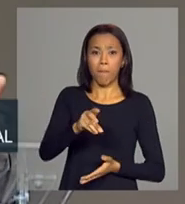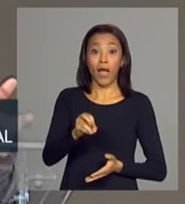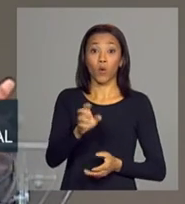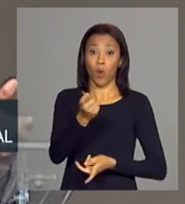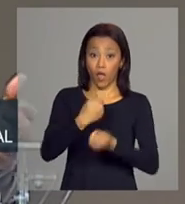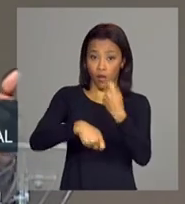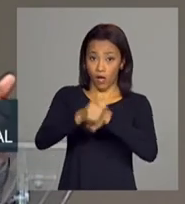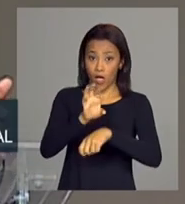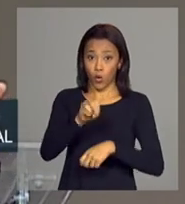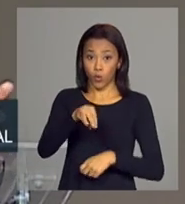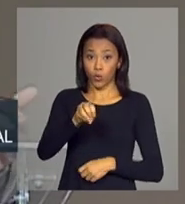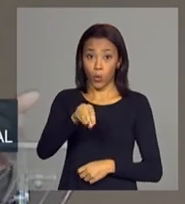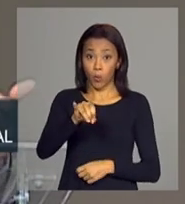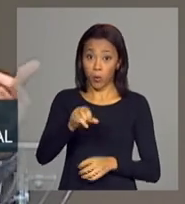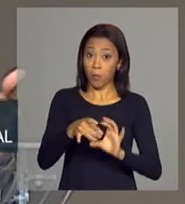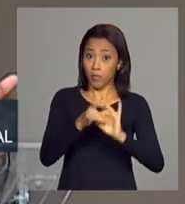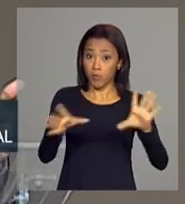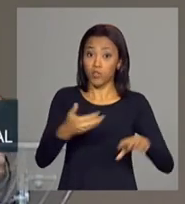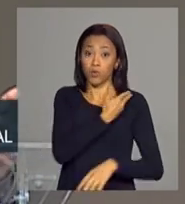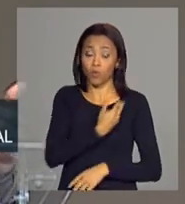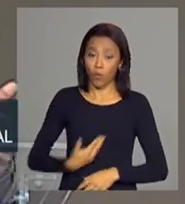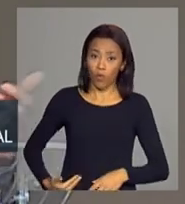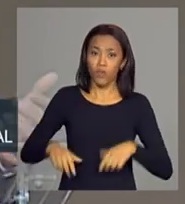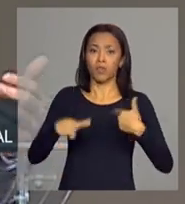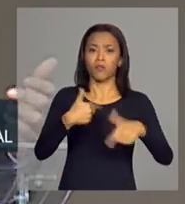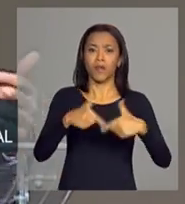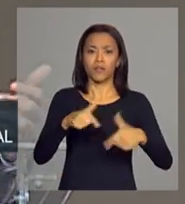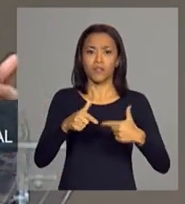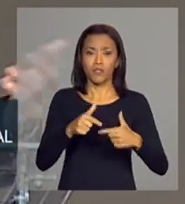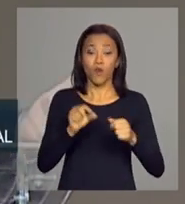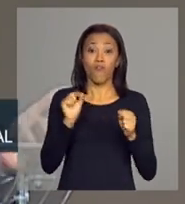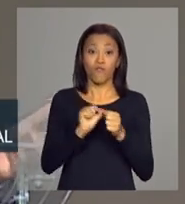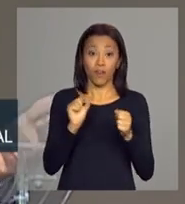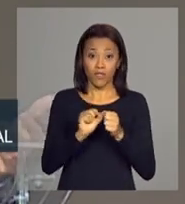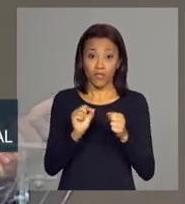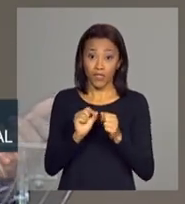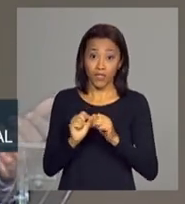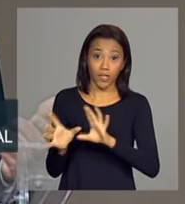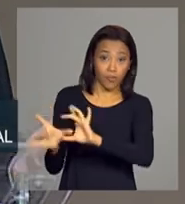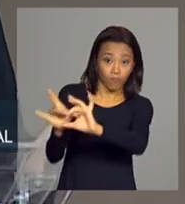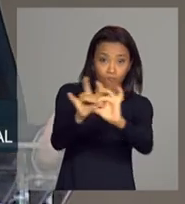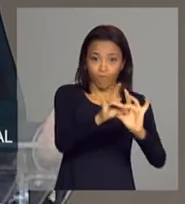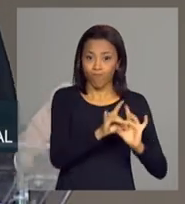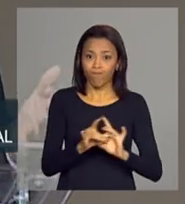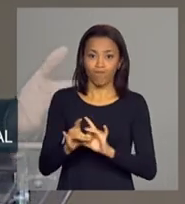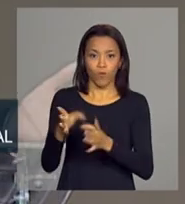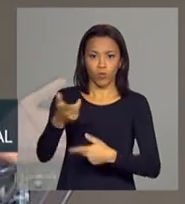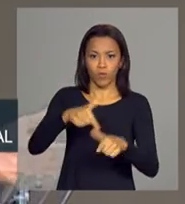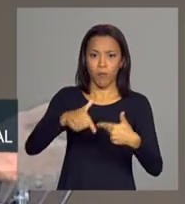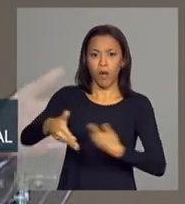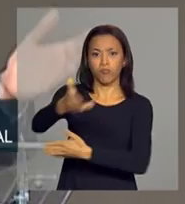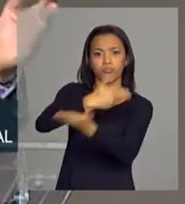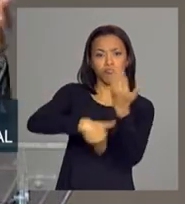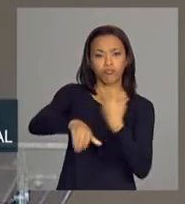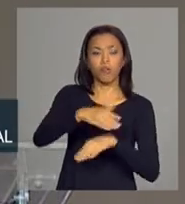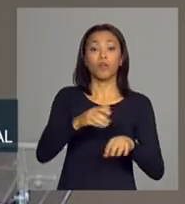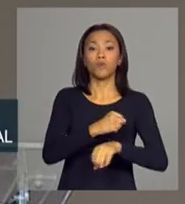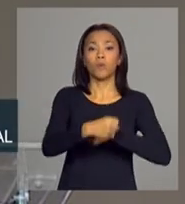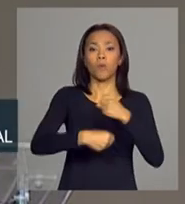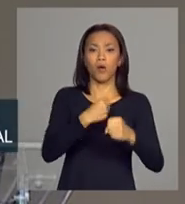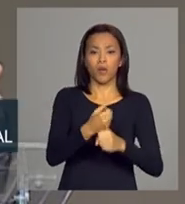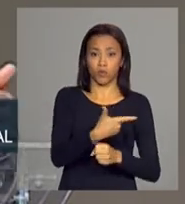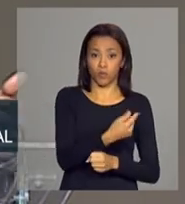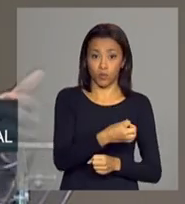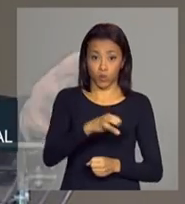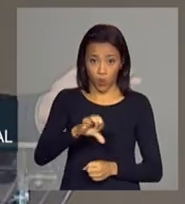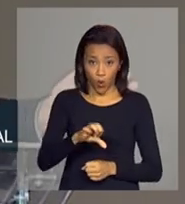permitiram ao governo brasileiro atuar anticiclicamente ou contraciclicamente em 2009 e em